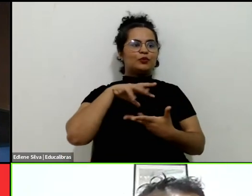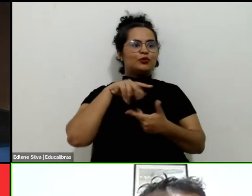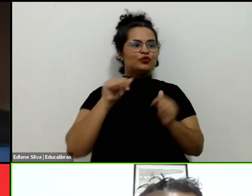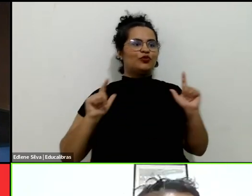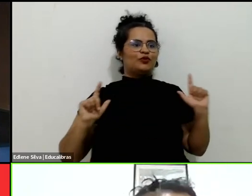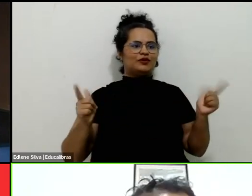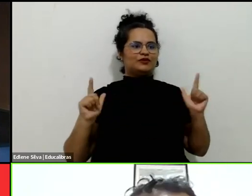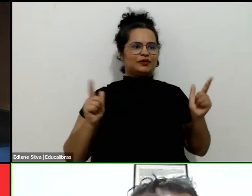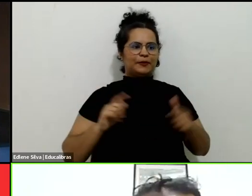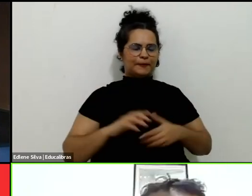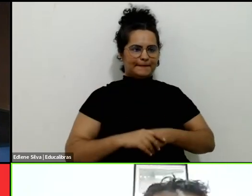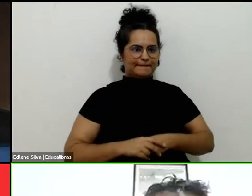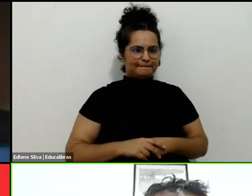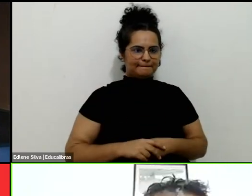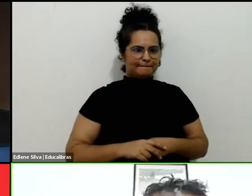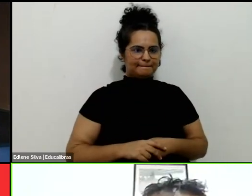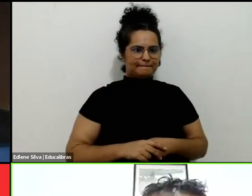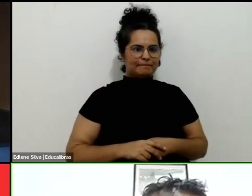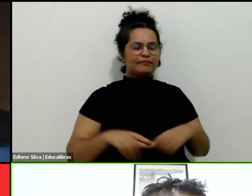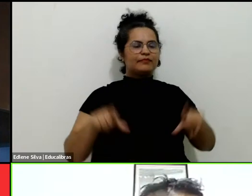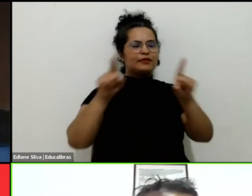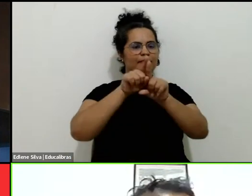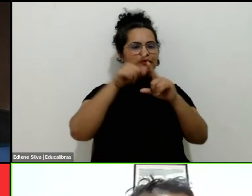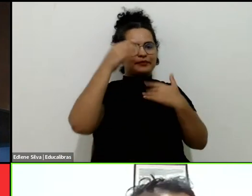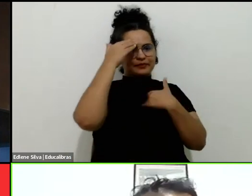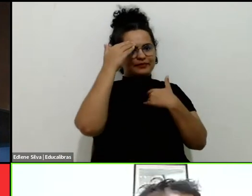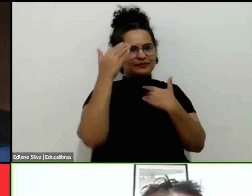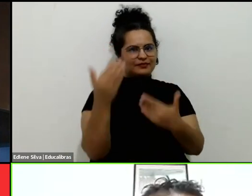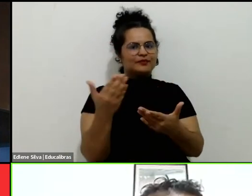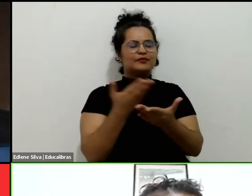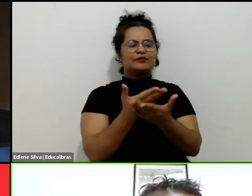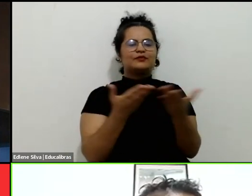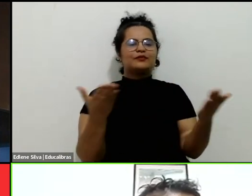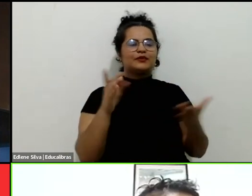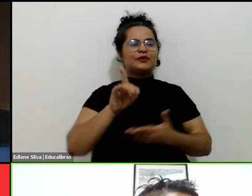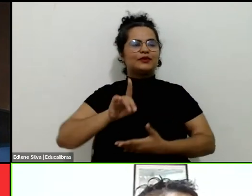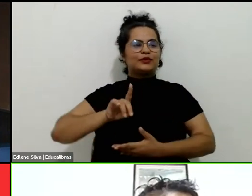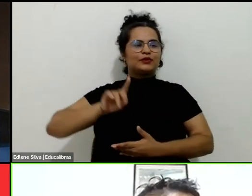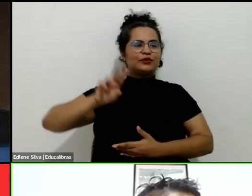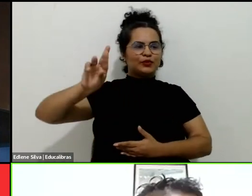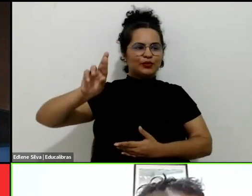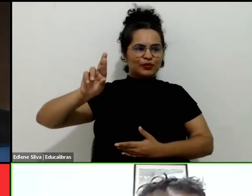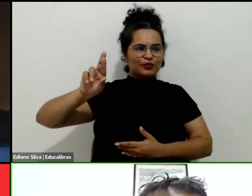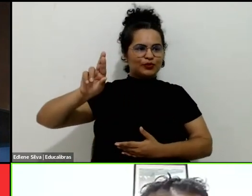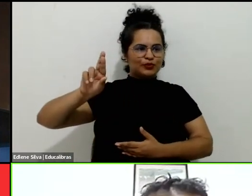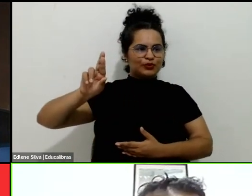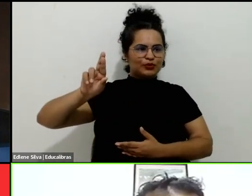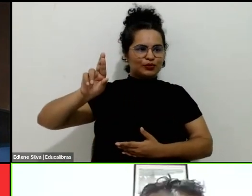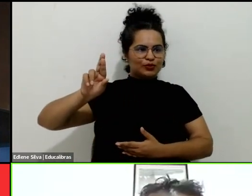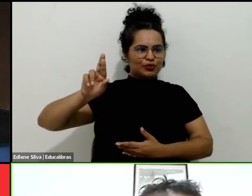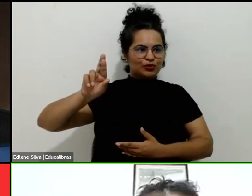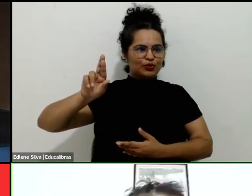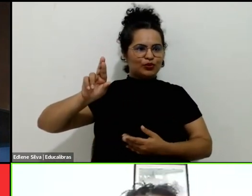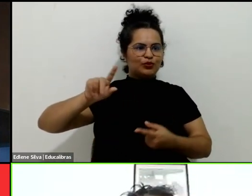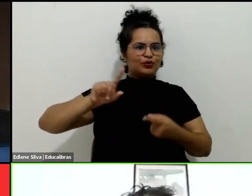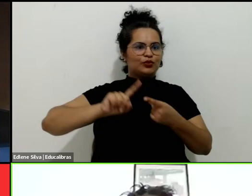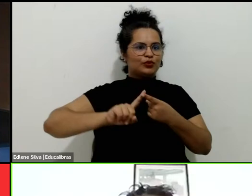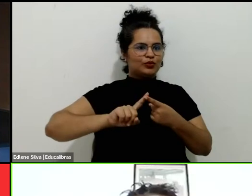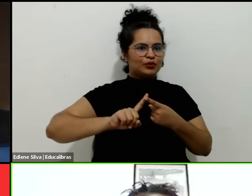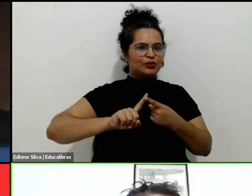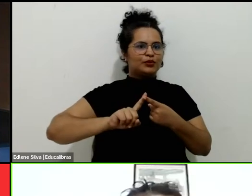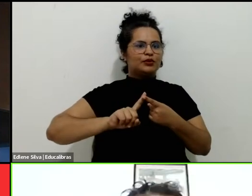estender também meu agradecimento ao Dr. Ricardo Viña, ao Dr. Antonio Bramante, por